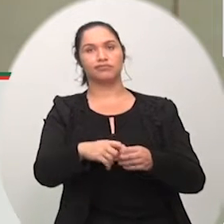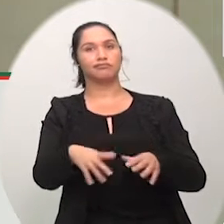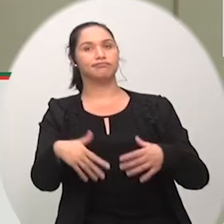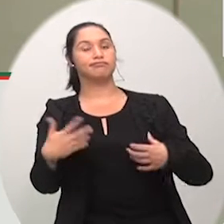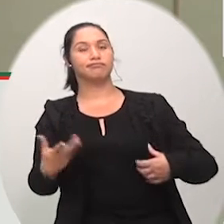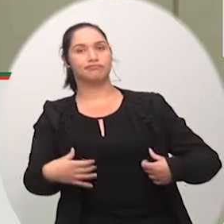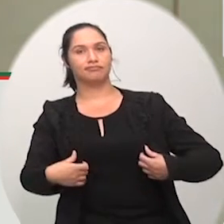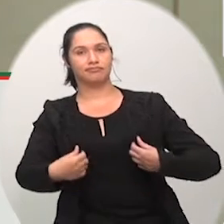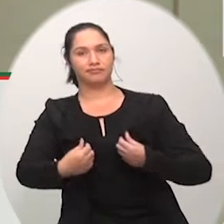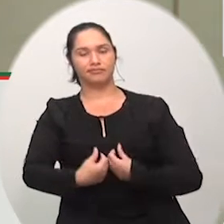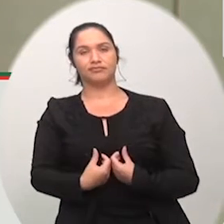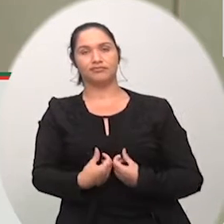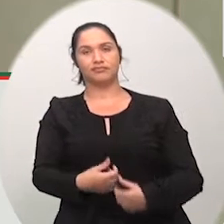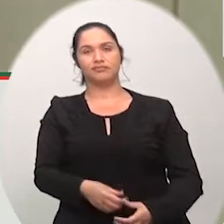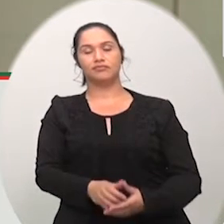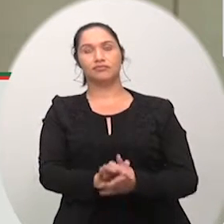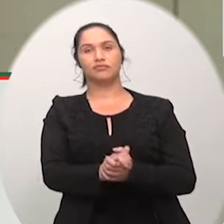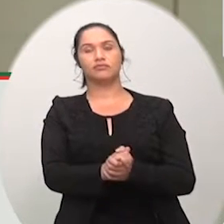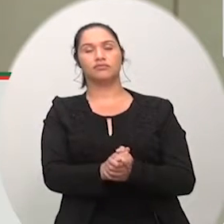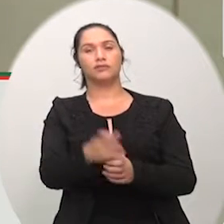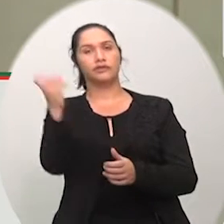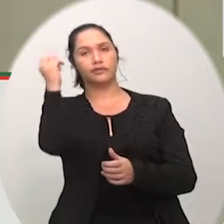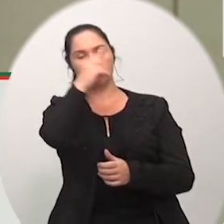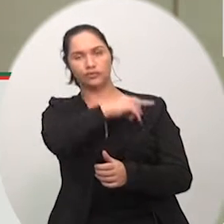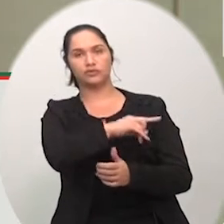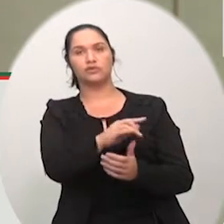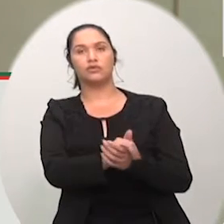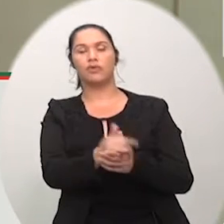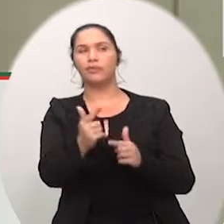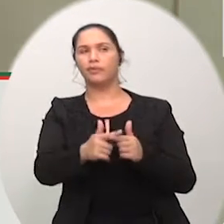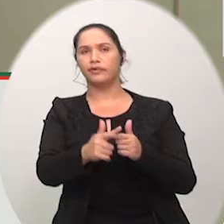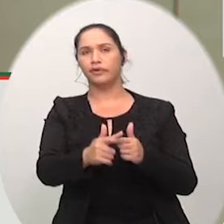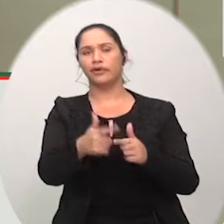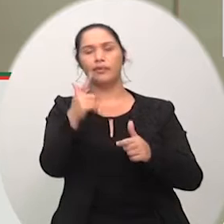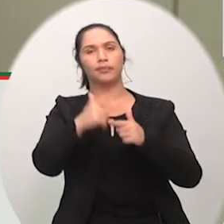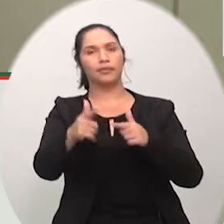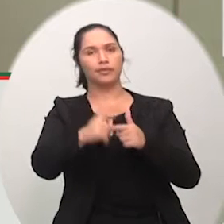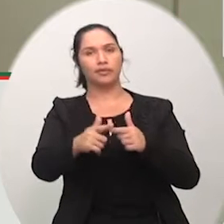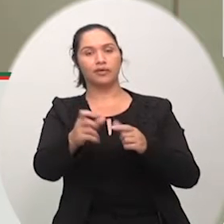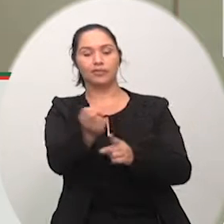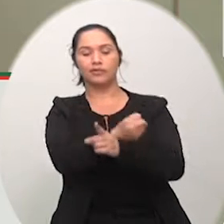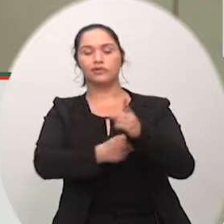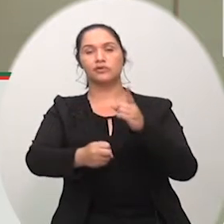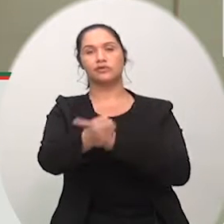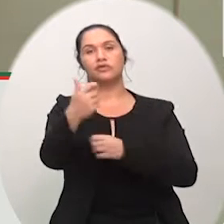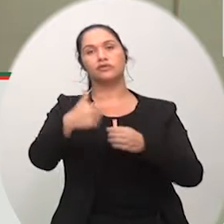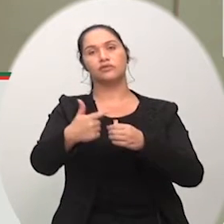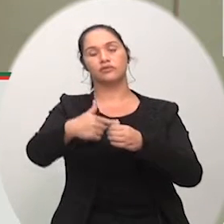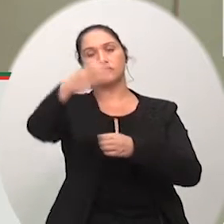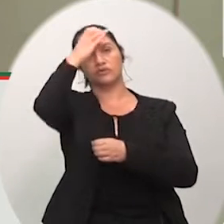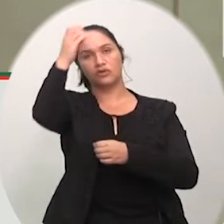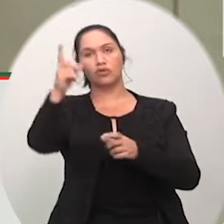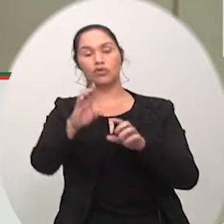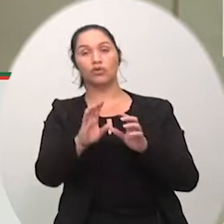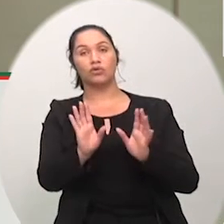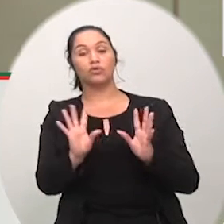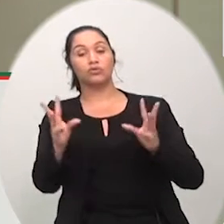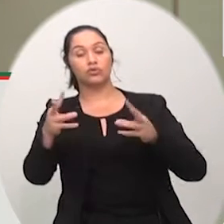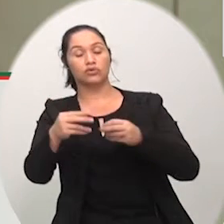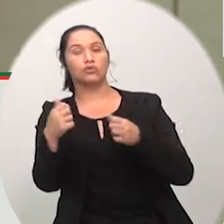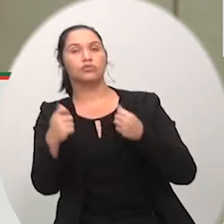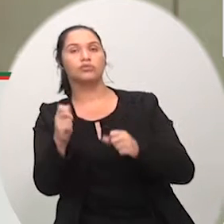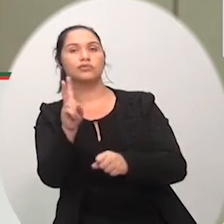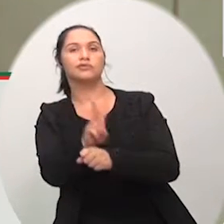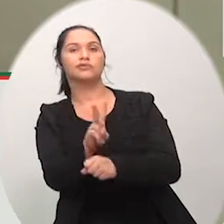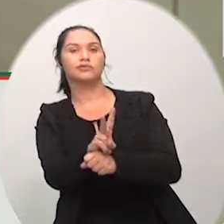muito aos cofres públicos isso acaba causando um grande problema e nós como os fiscalizadores do poder público também devemos